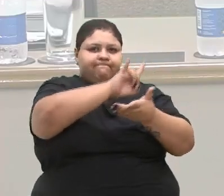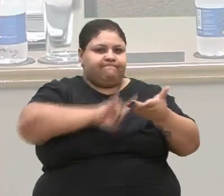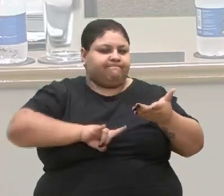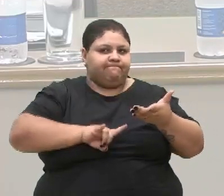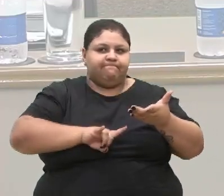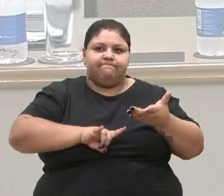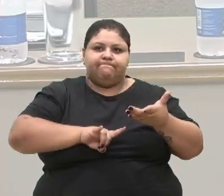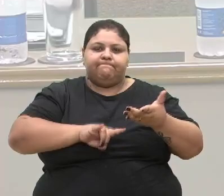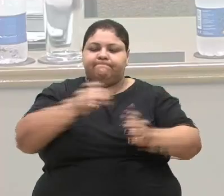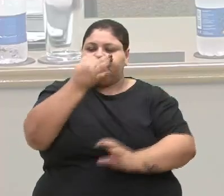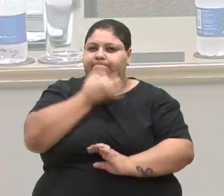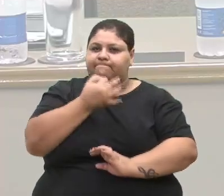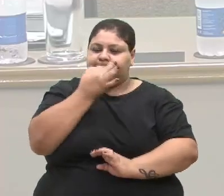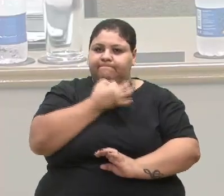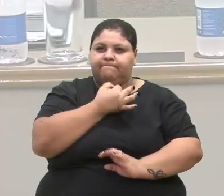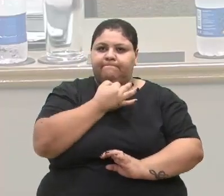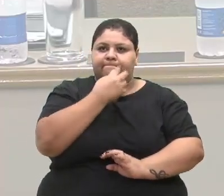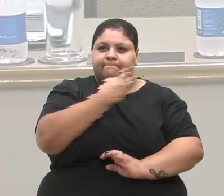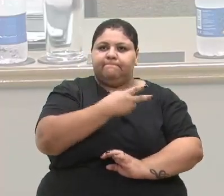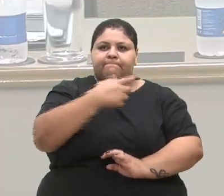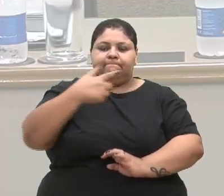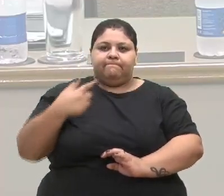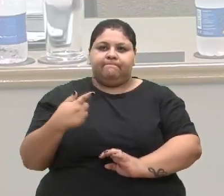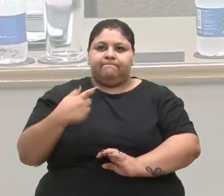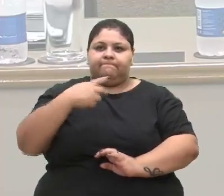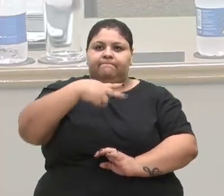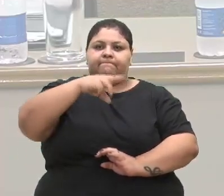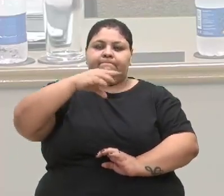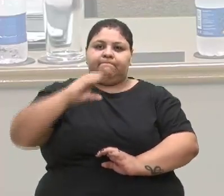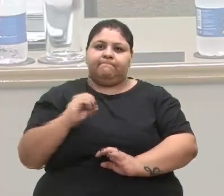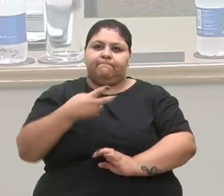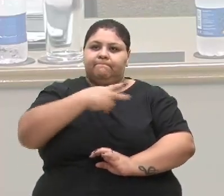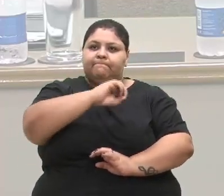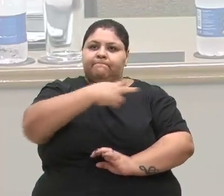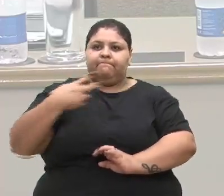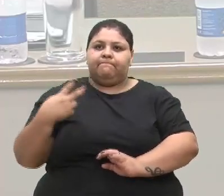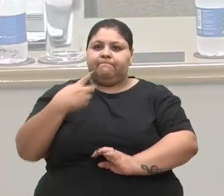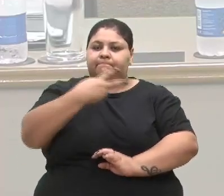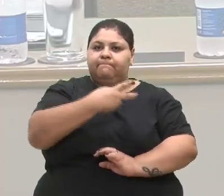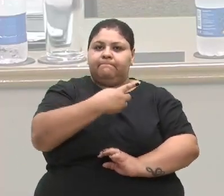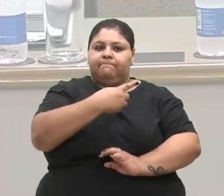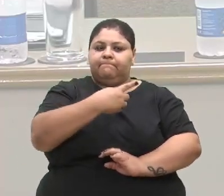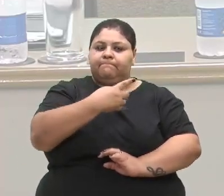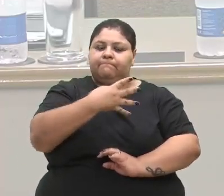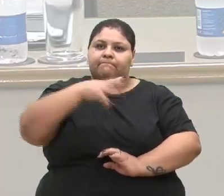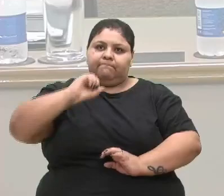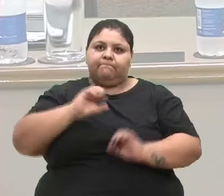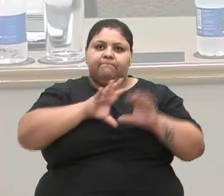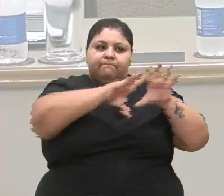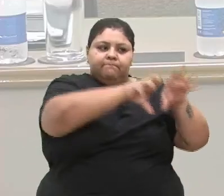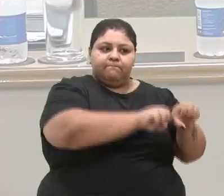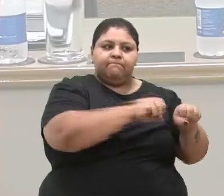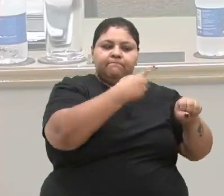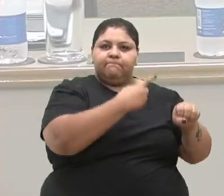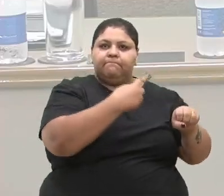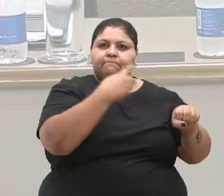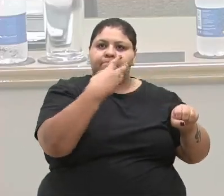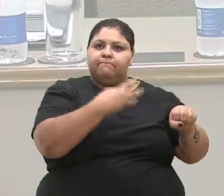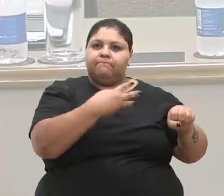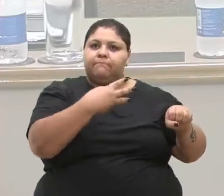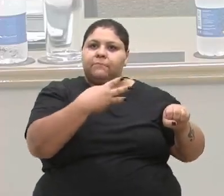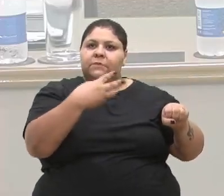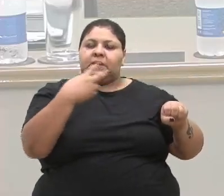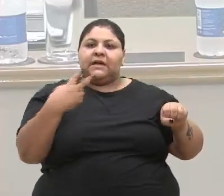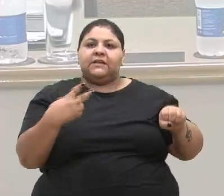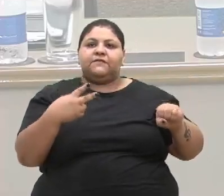juízo, Caxiú do Sul, 27 de março de 2024, 149 da colunização e 132